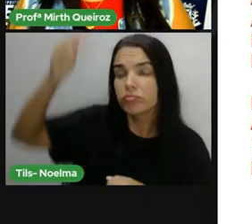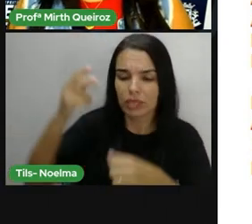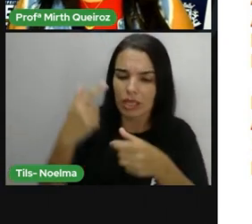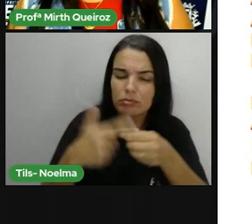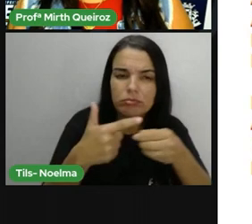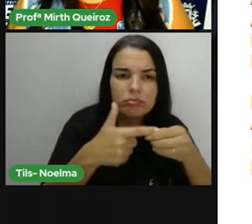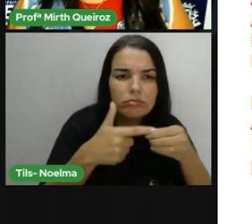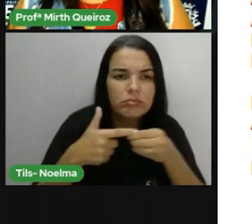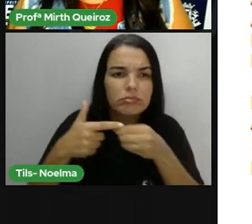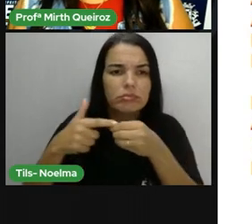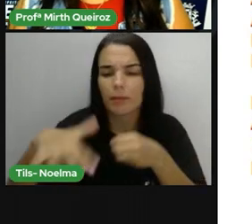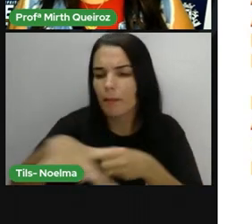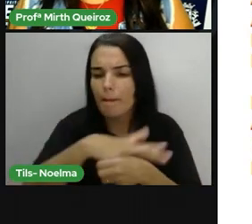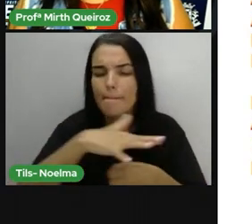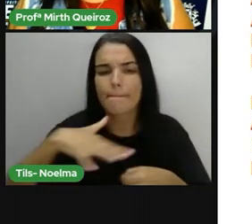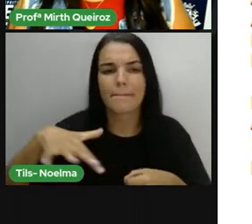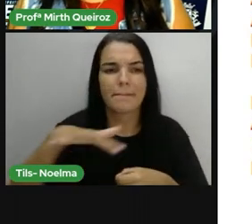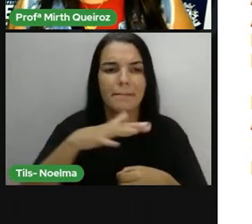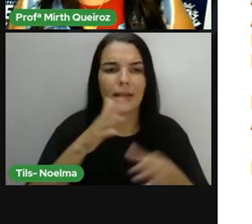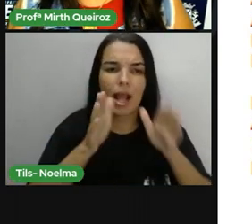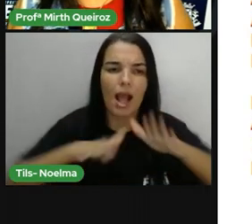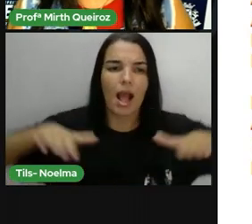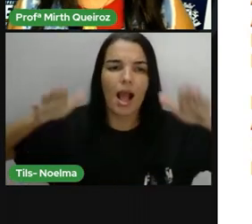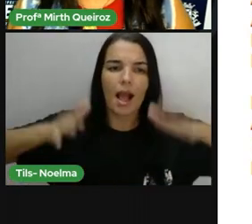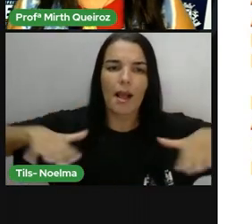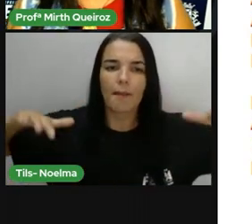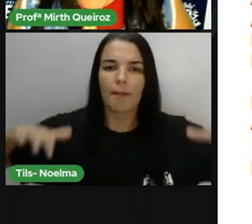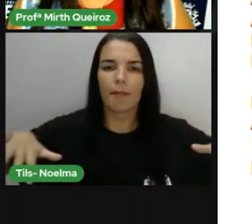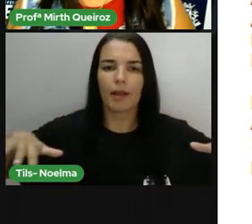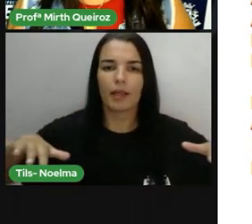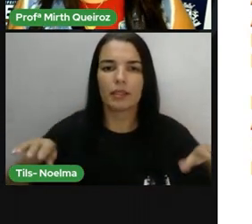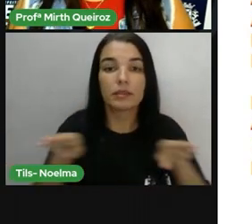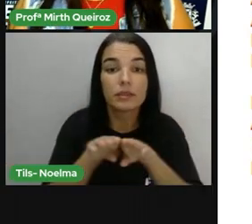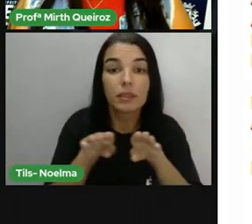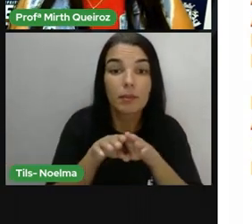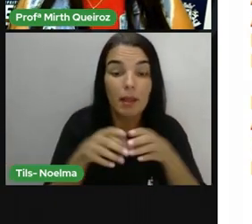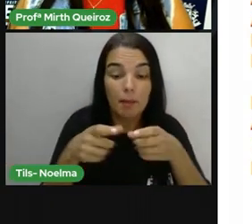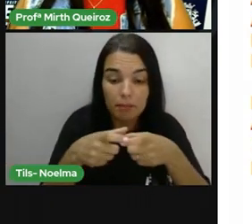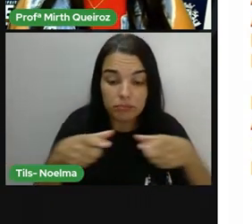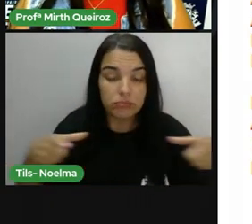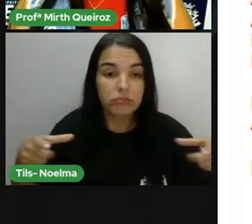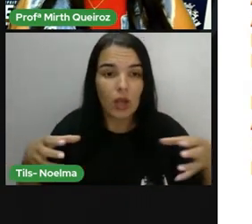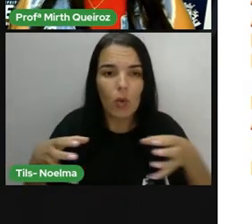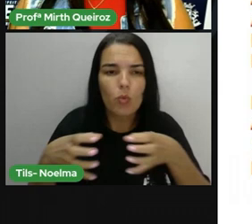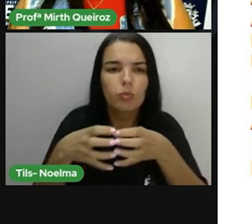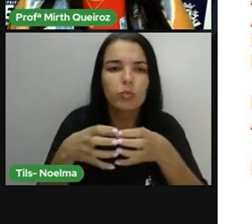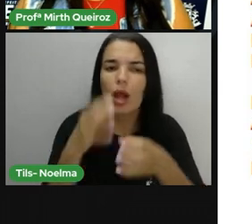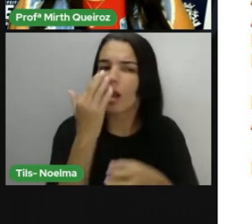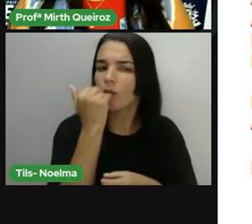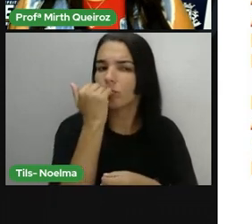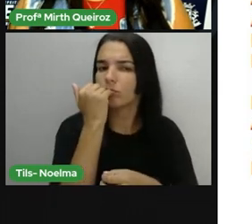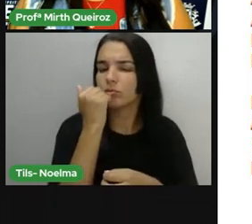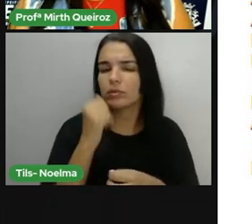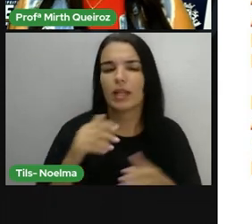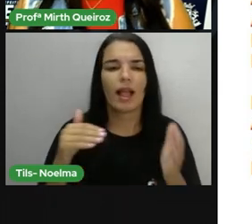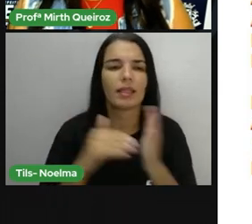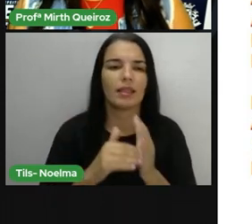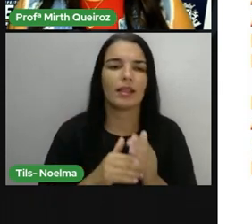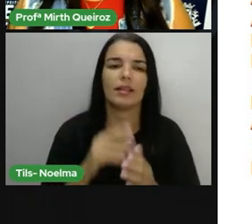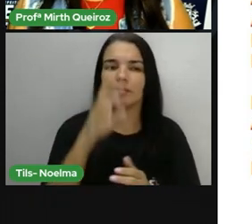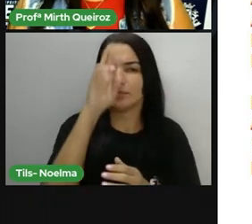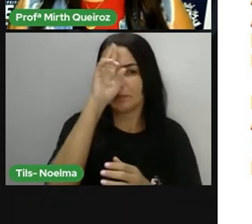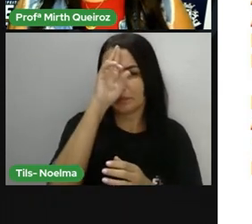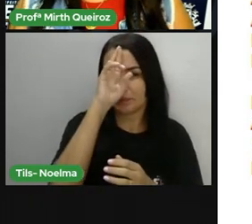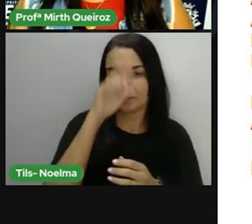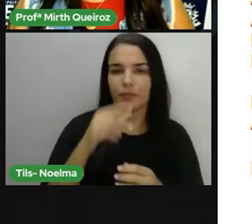do cerrado à beira-mar. Ser parte da mesa farta do almoço ao jantar. A